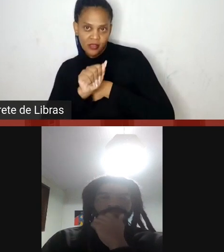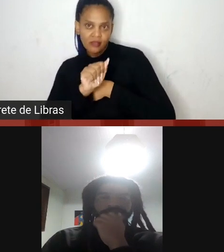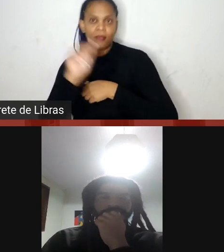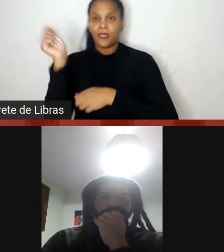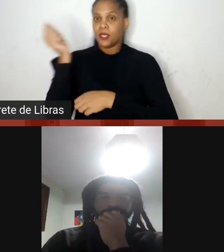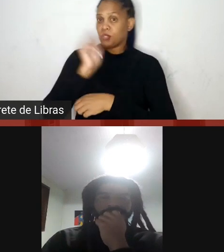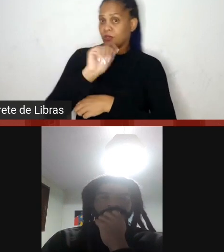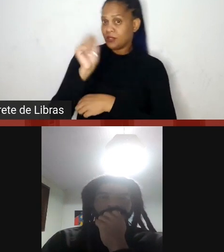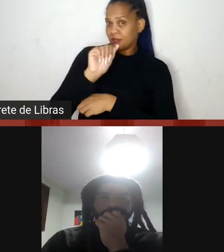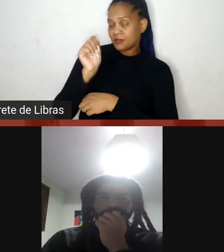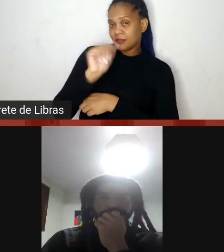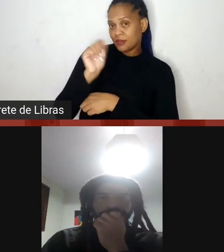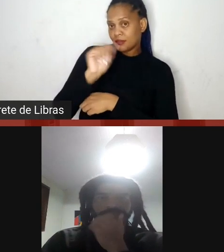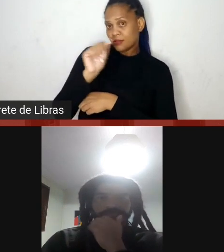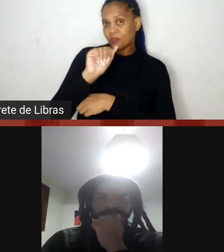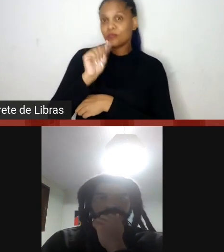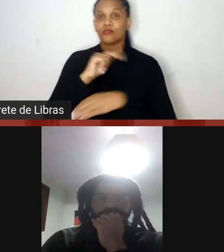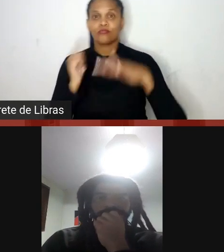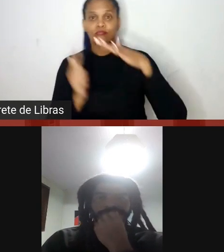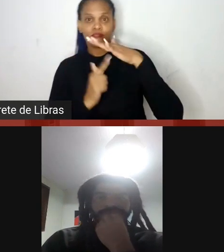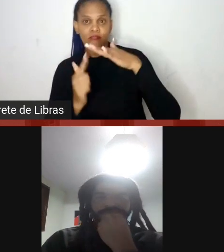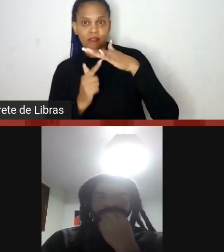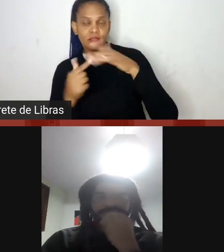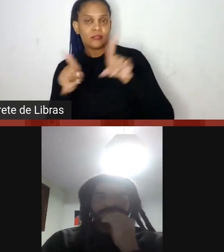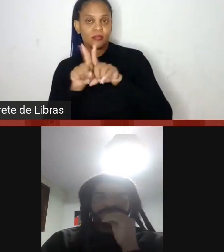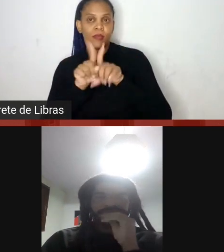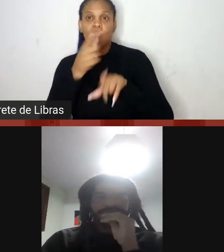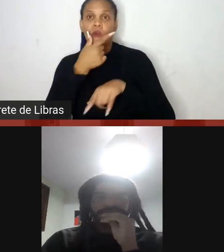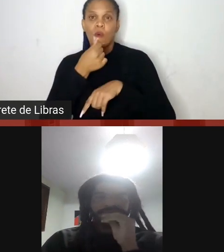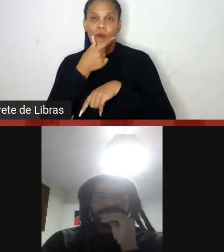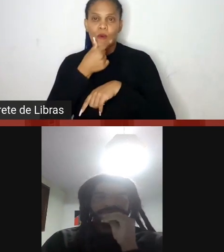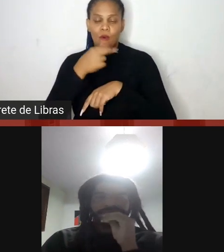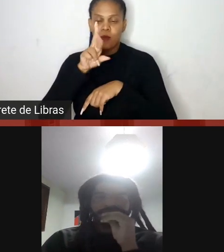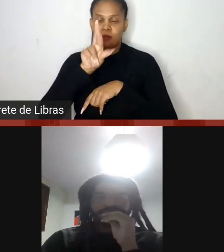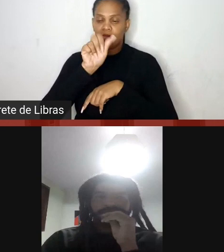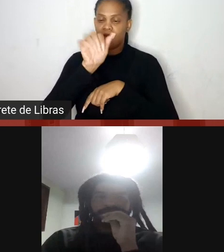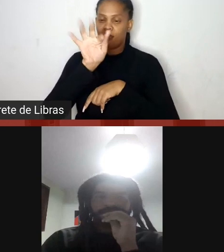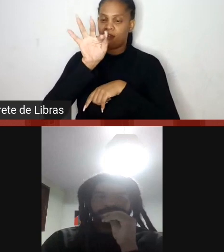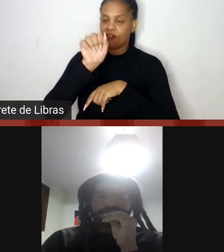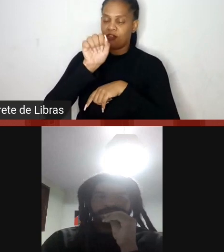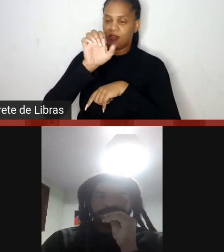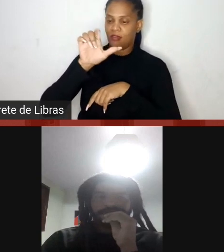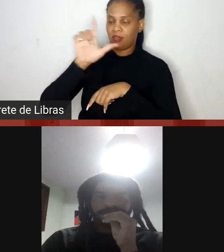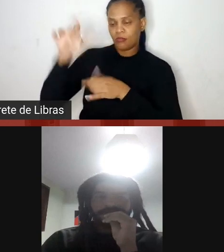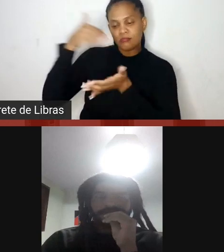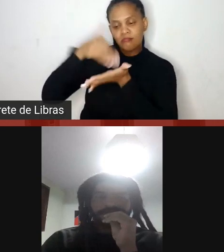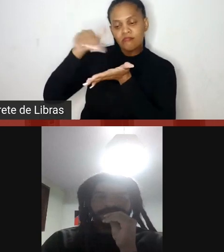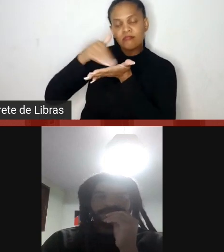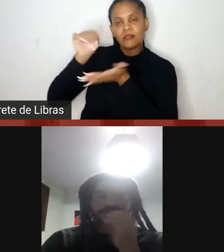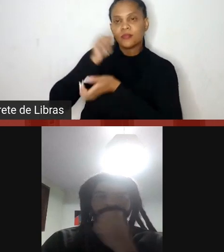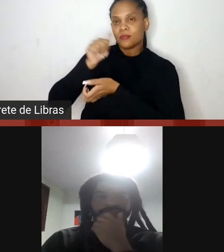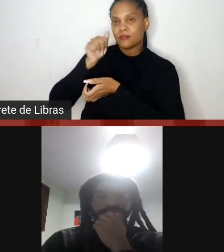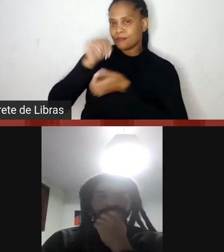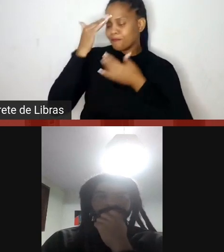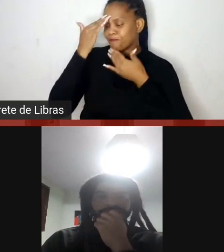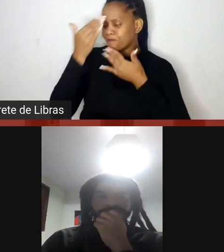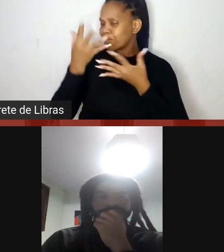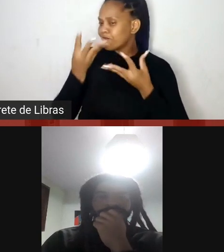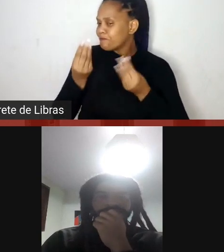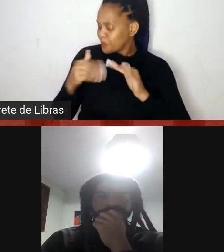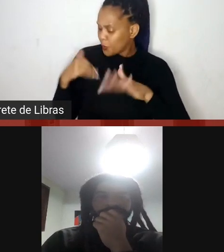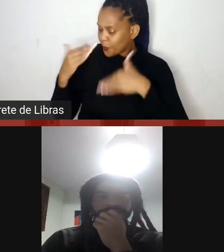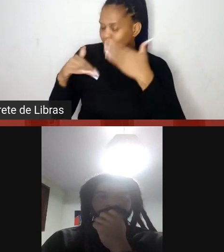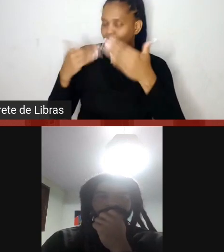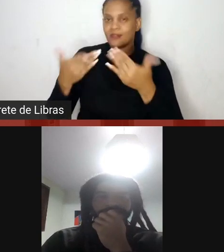Rafael, que está com a gente, que é da Secretaria das Mulheres, e agradecemos muito esse processo e a presença de vocês,